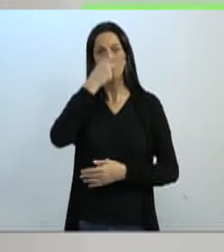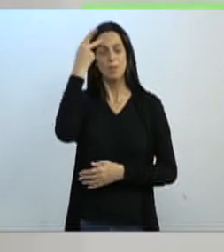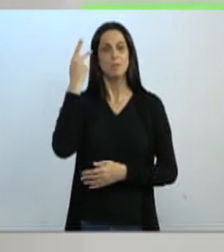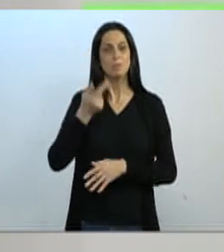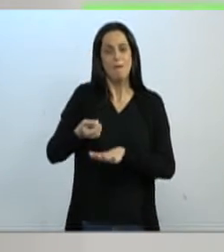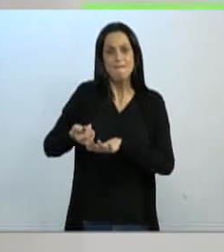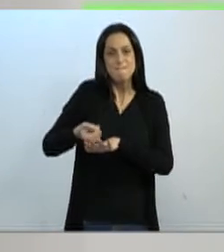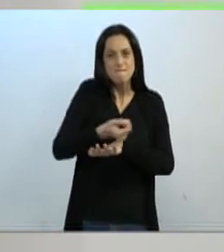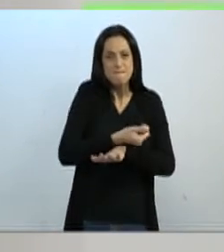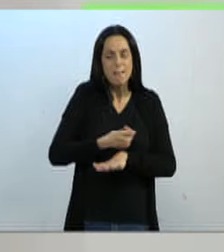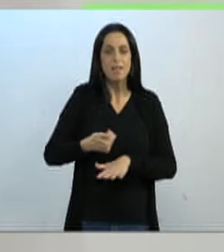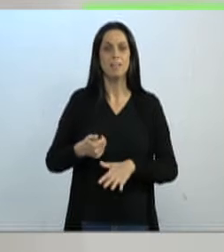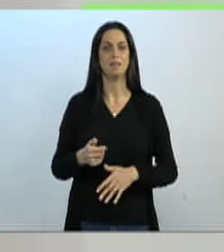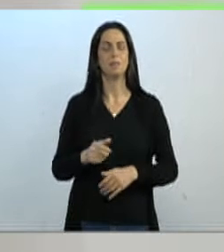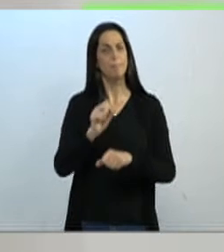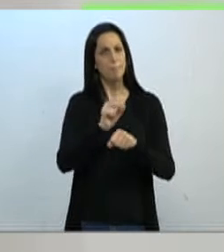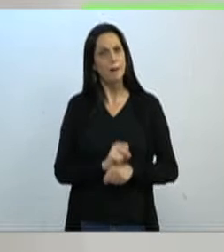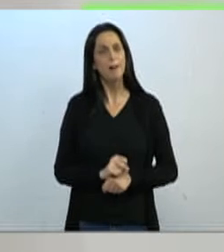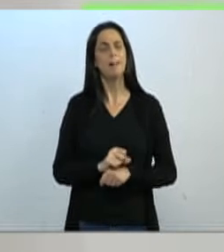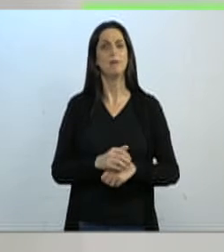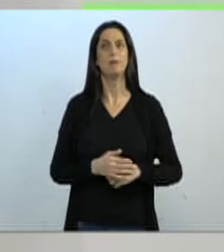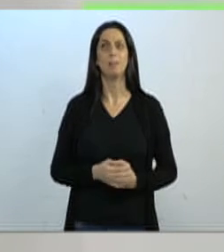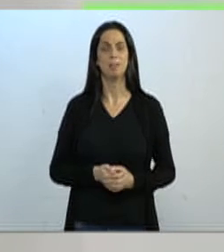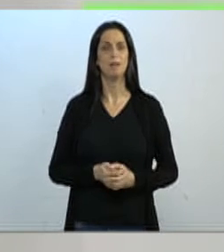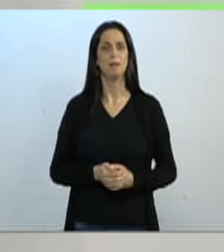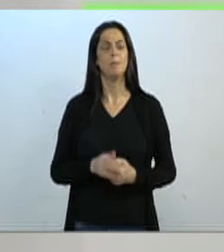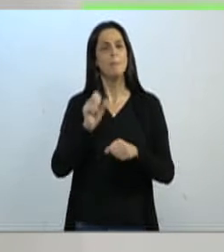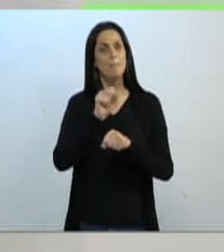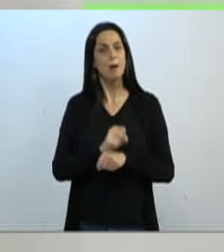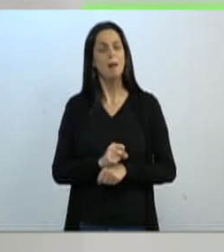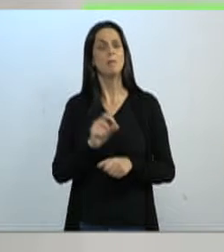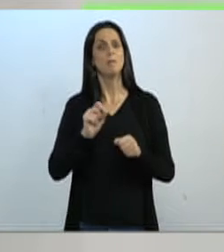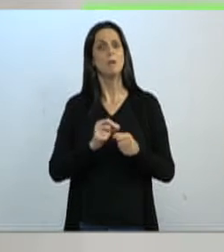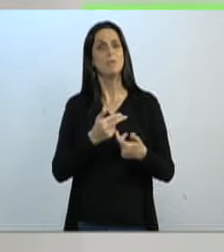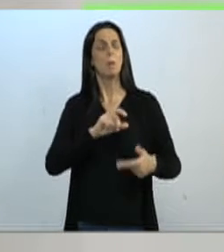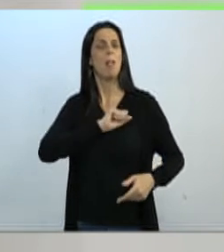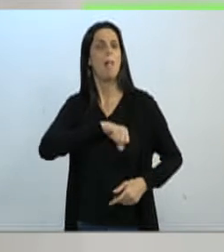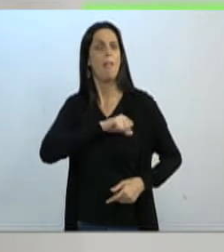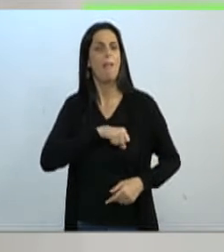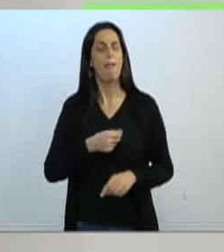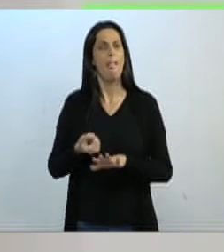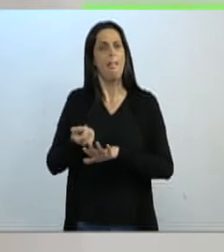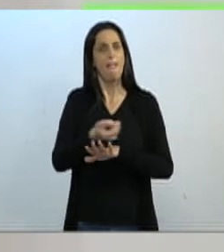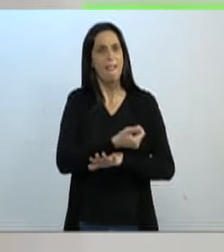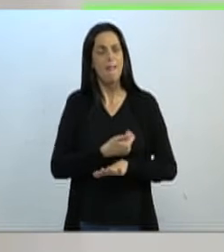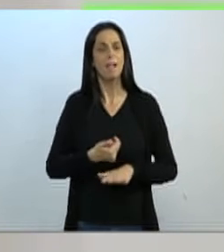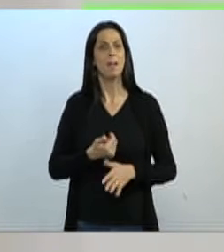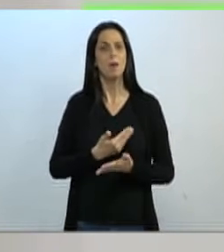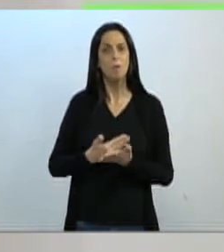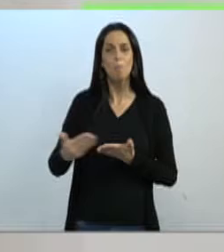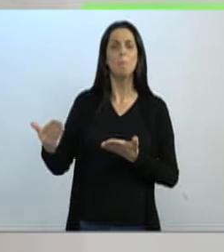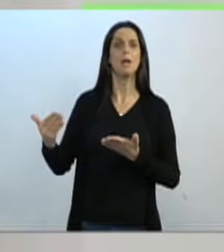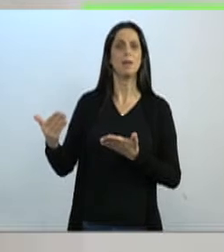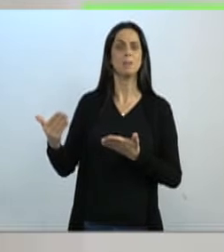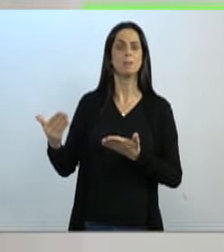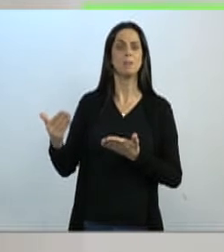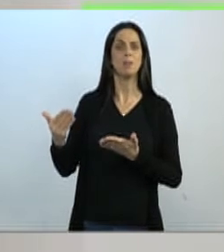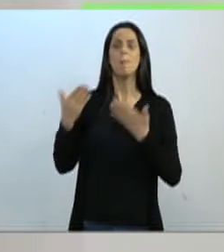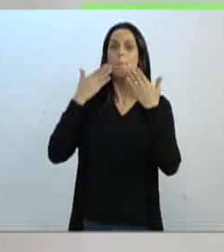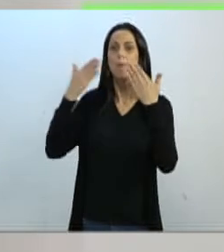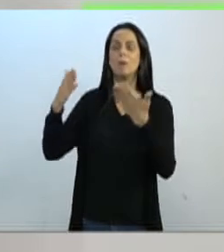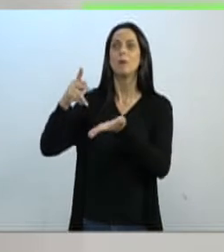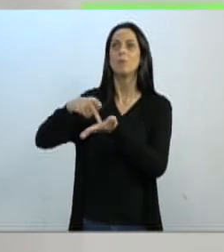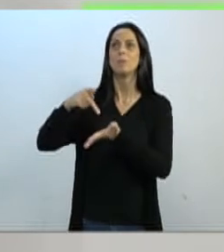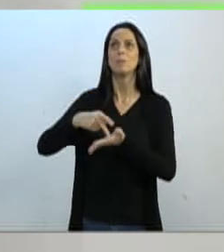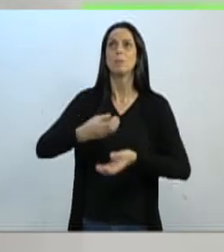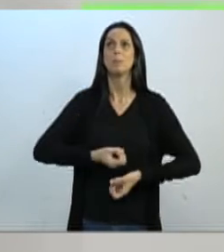news, saiam da lama das fake news e venham para as águas limpas da verdade. Esse era